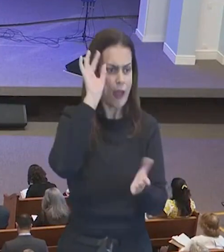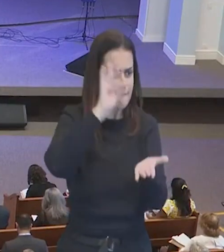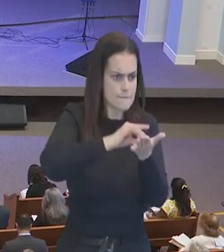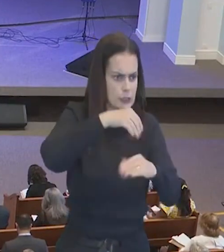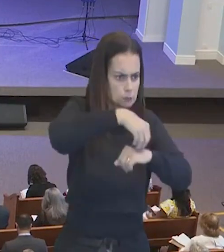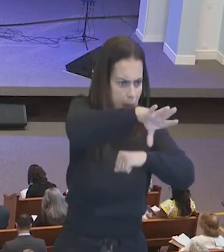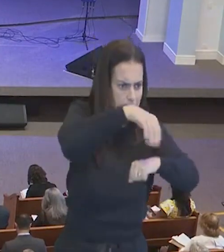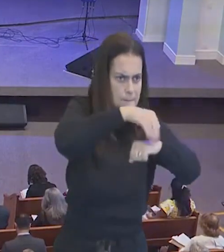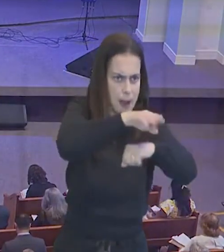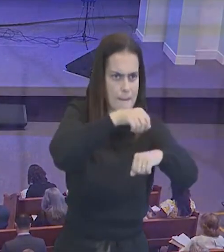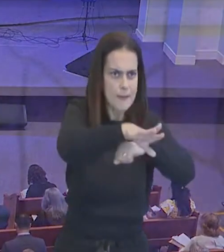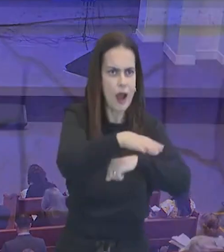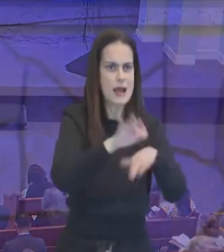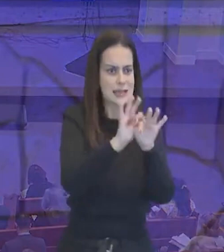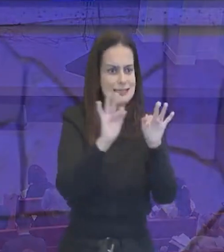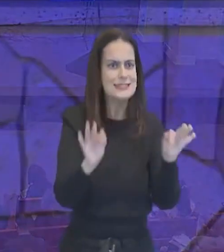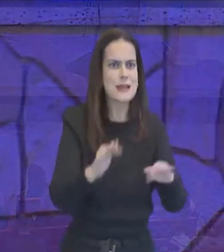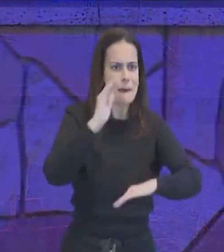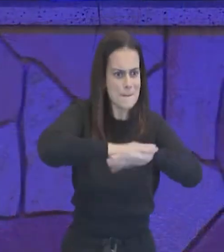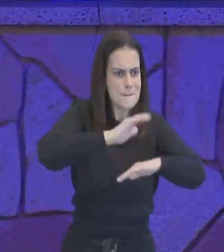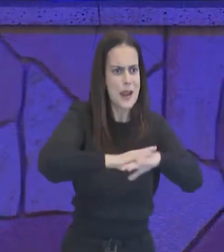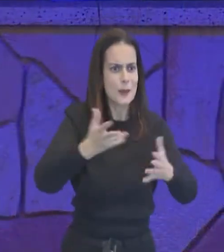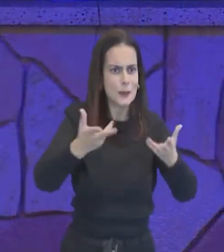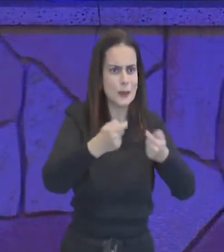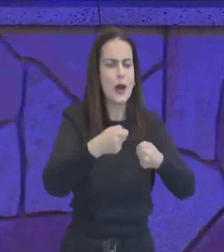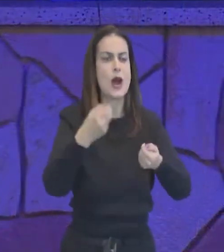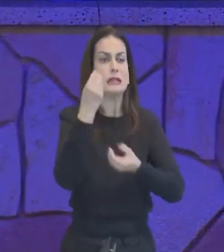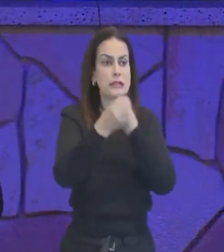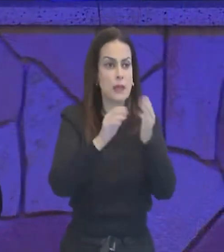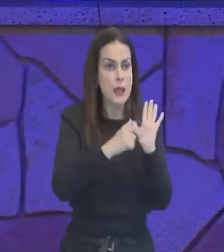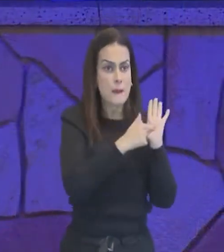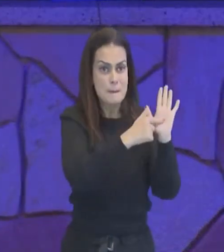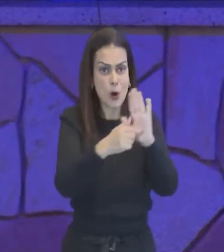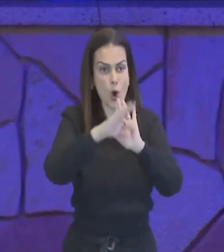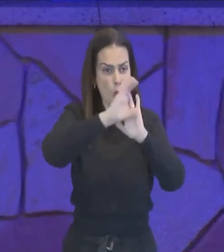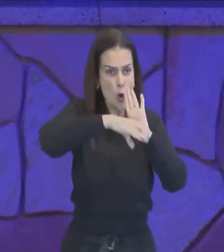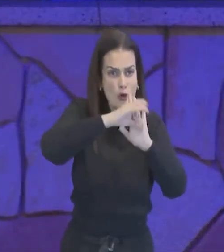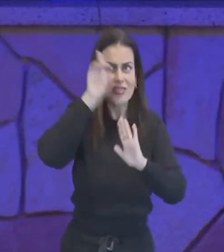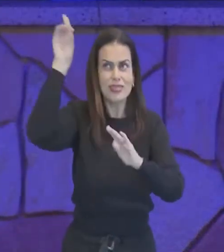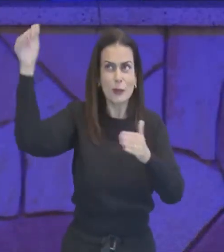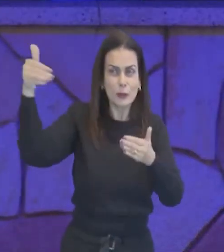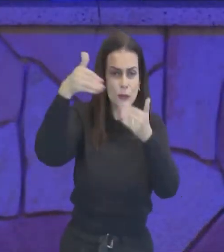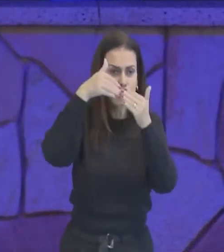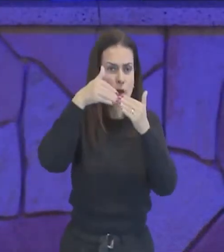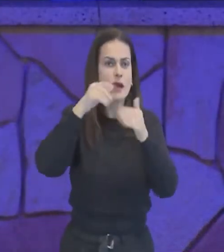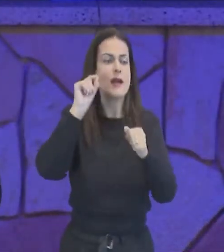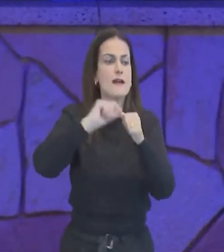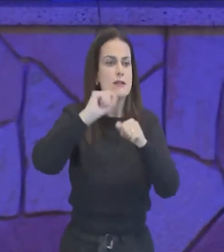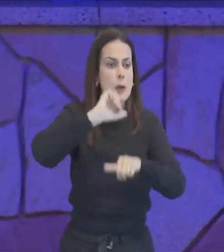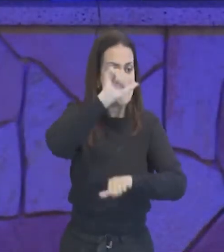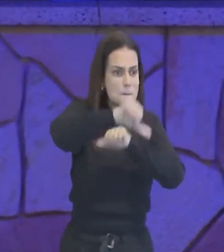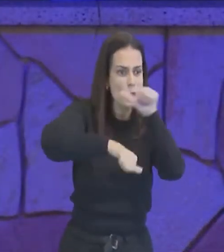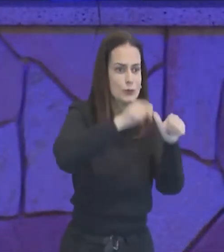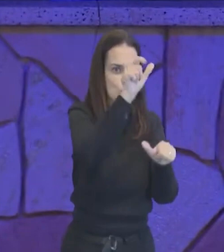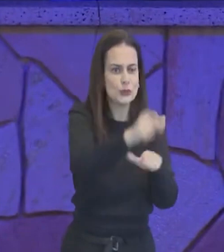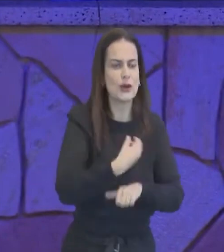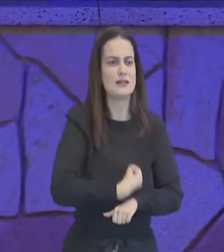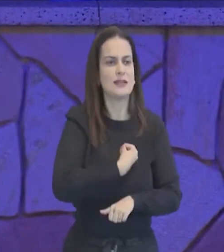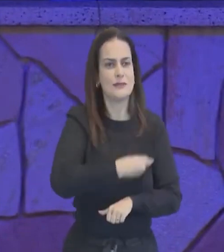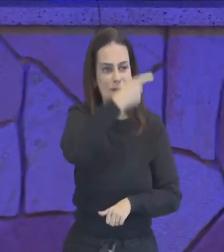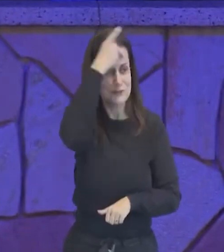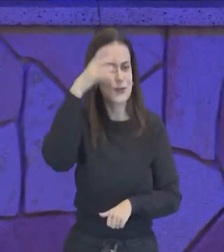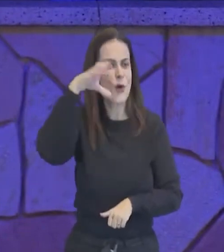escrituras, de forma simples e prática, apresentam todo o conselho de Deus, a fim de causar, o máximo de mudança, na vida dos